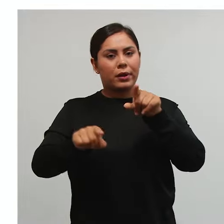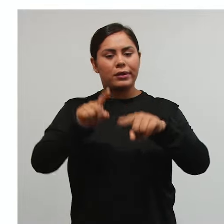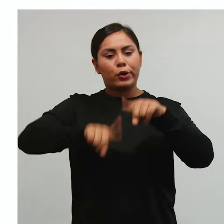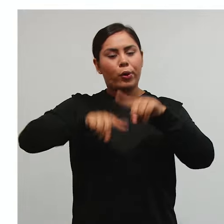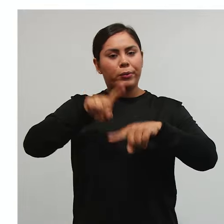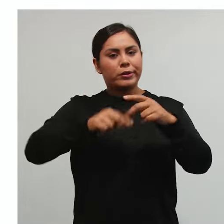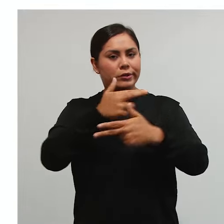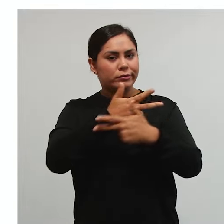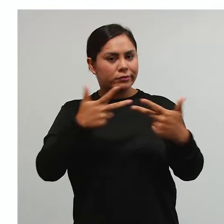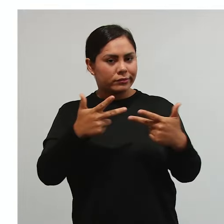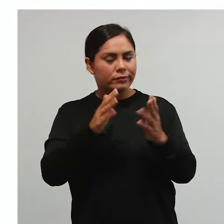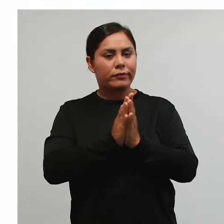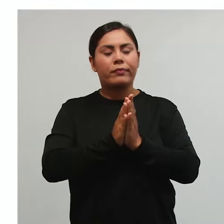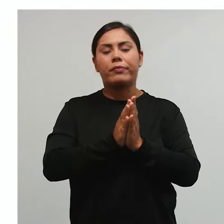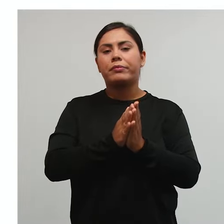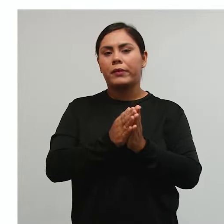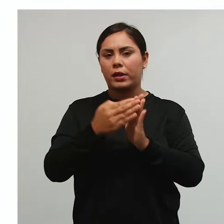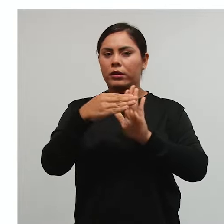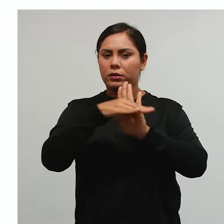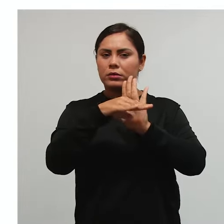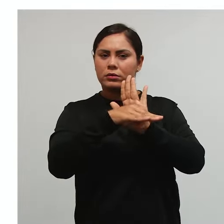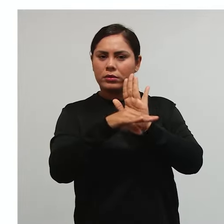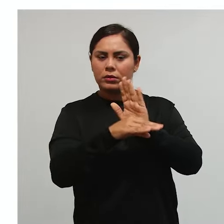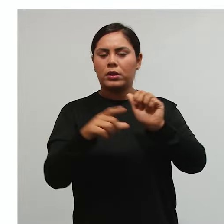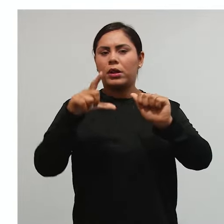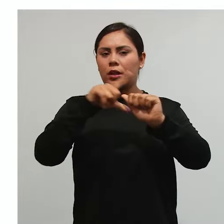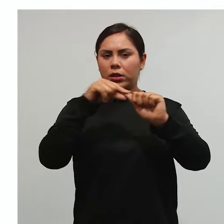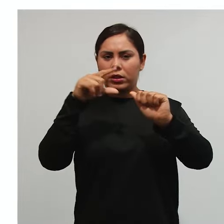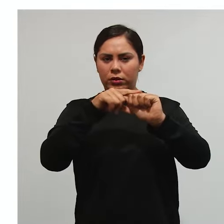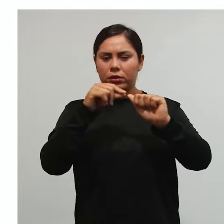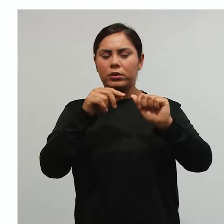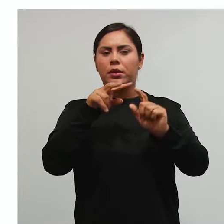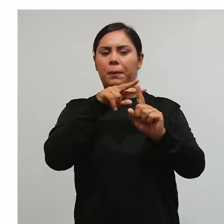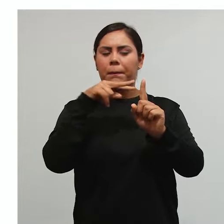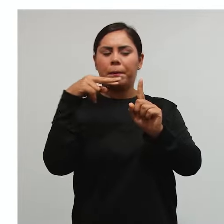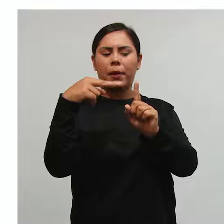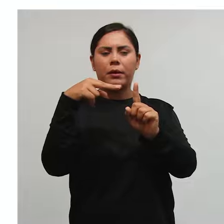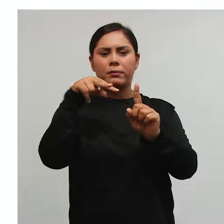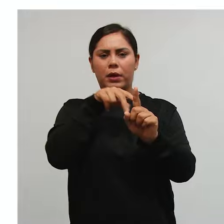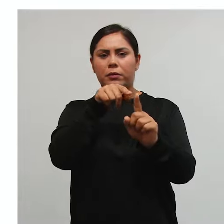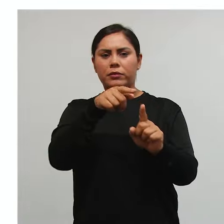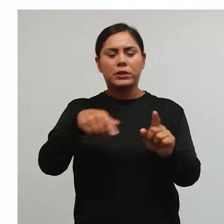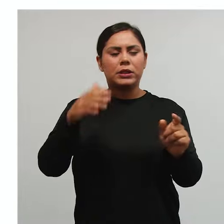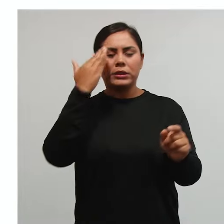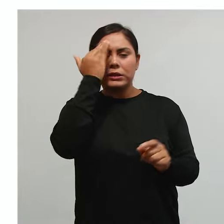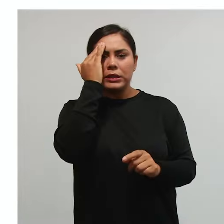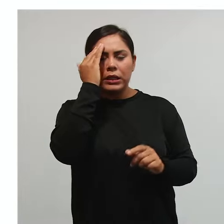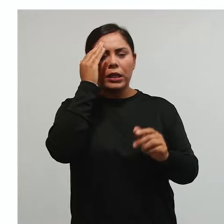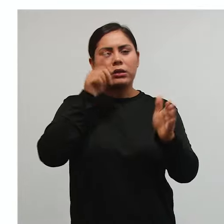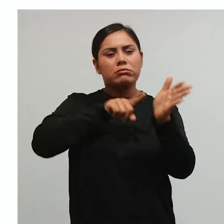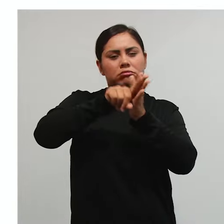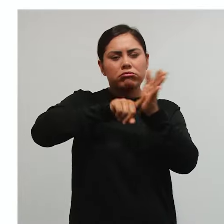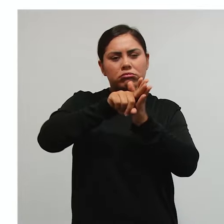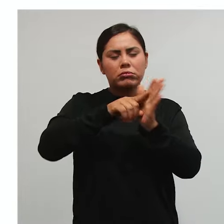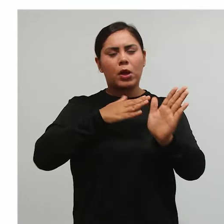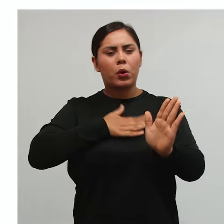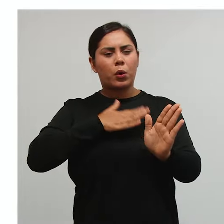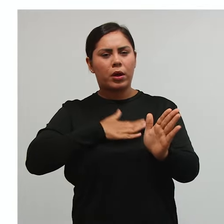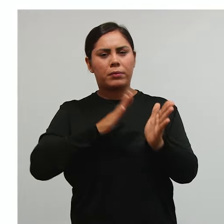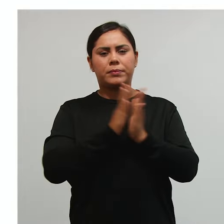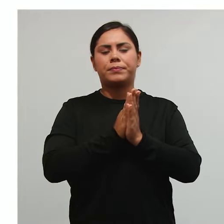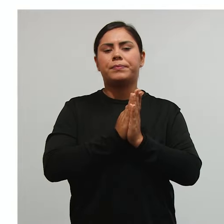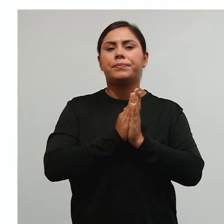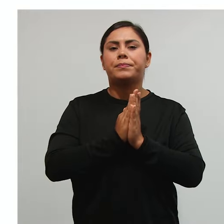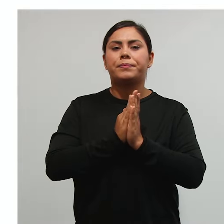da causa. E aí eu coloquei até os artigos respectivos para vocês consultarem depois com calma,